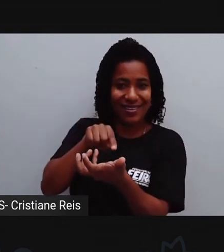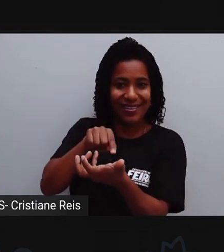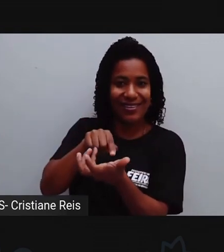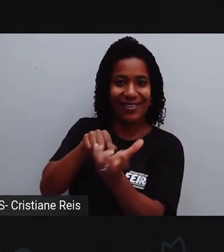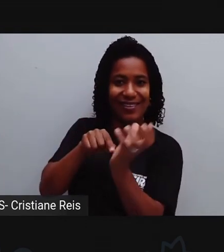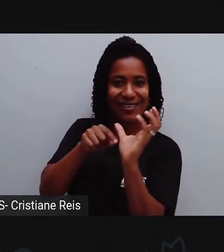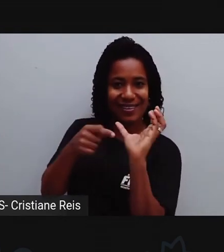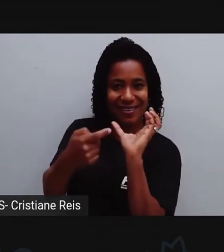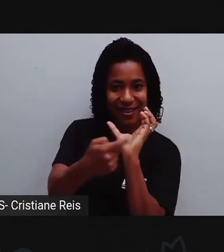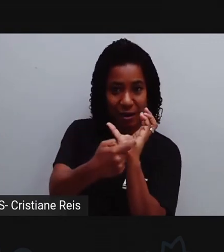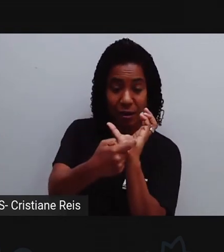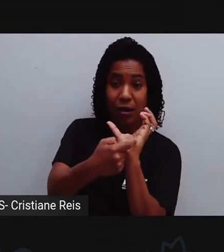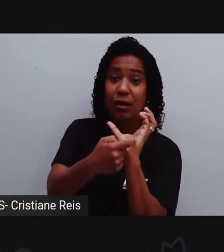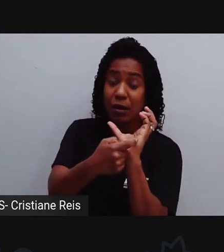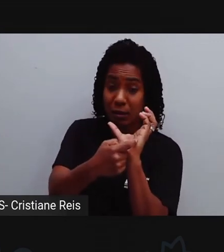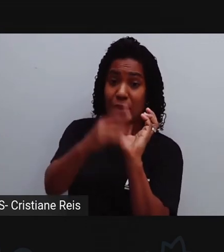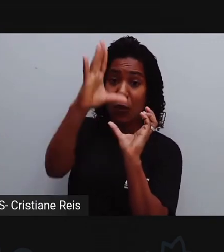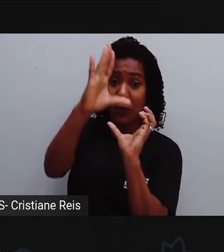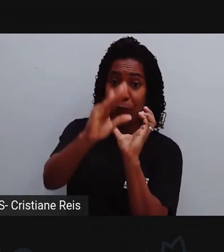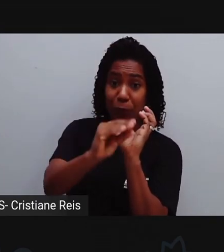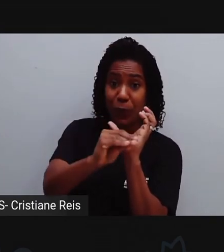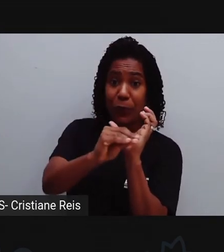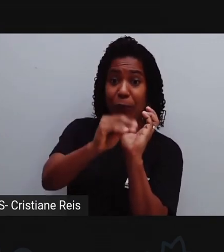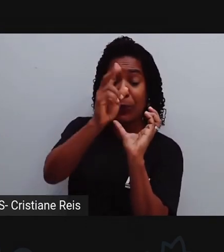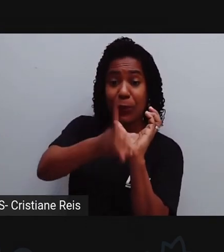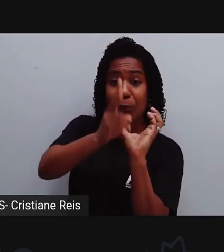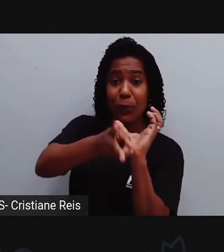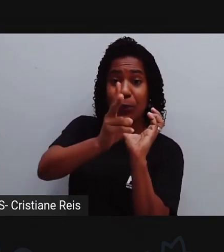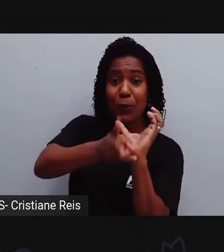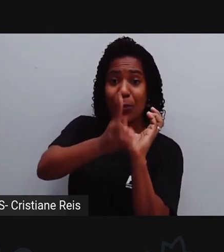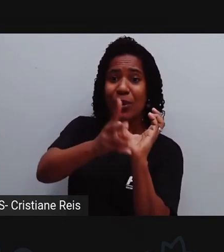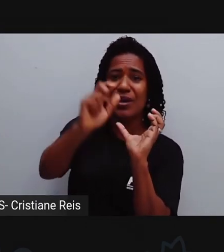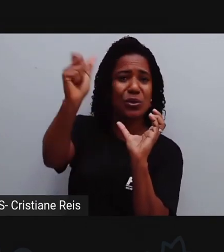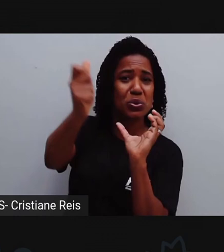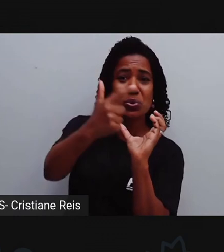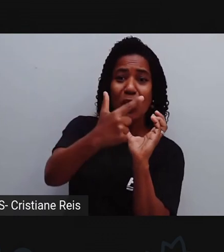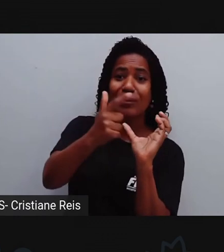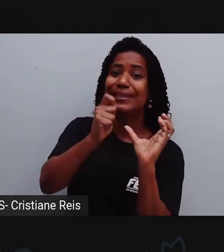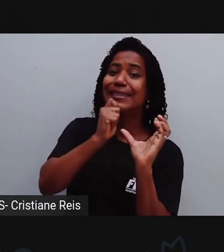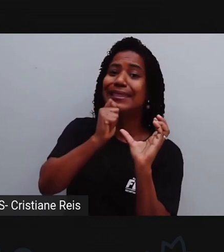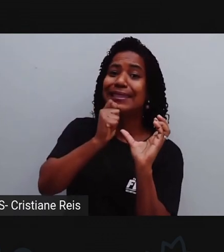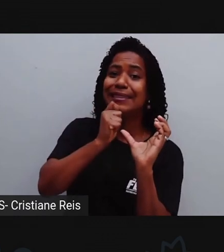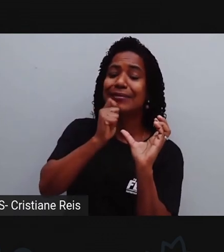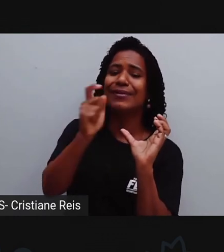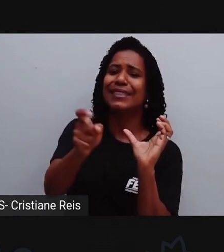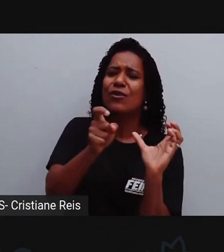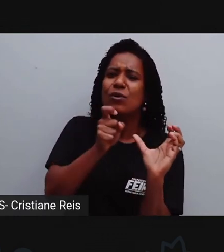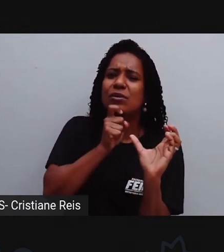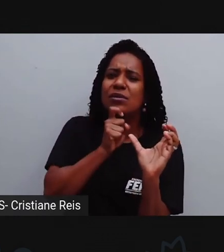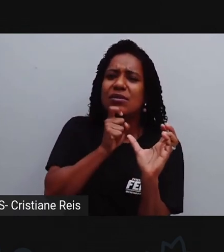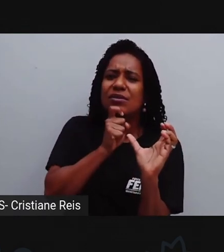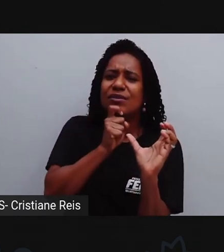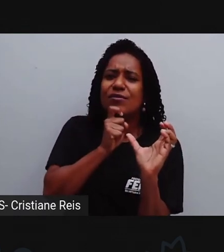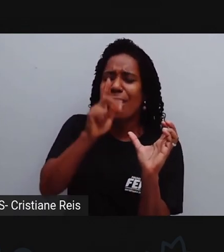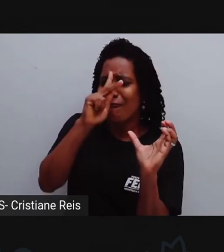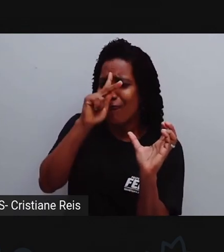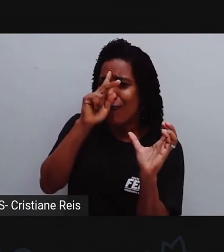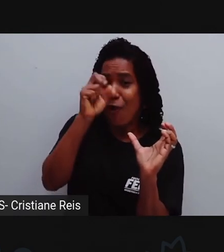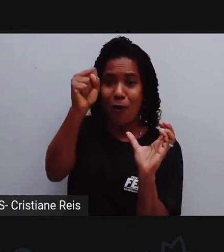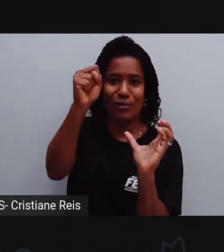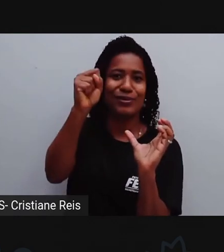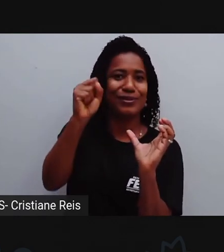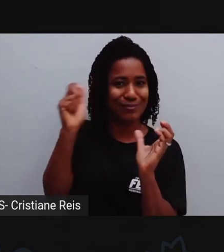iluminado pelo Sol poderia congelar, né? Ficar bastante frio. Então, além